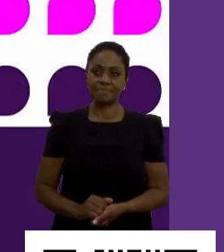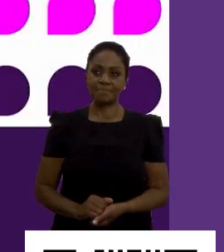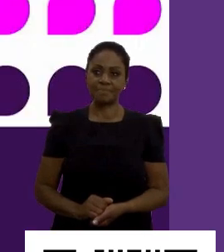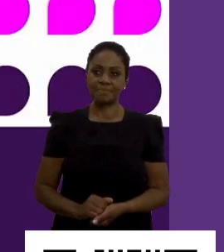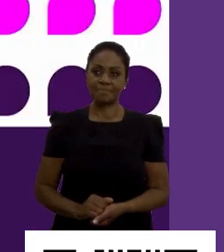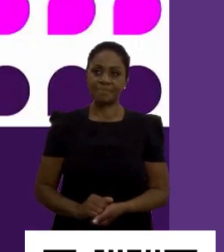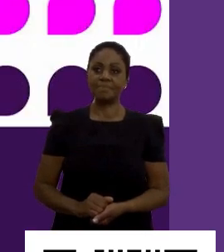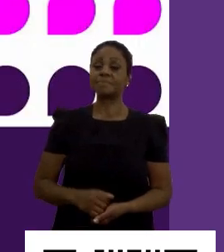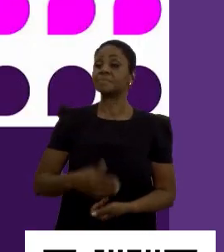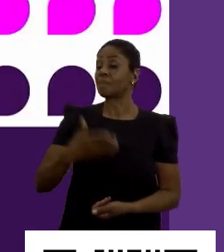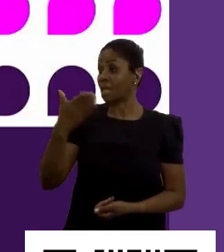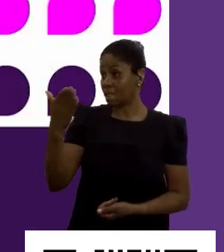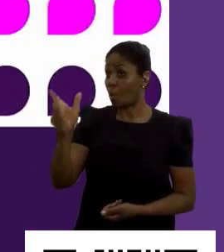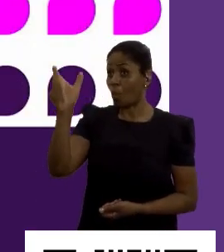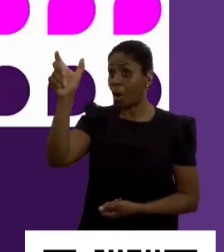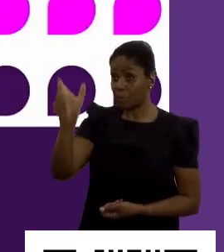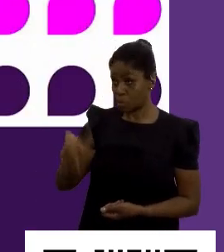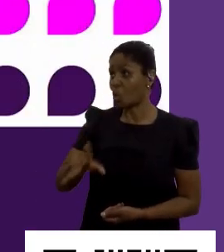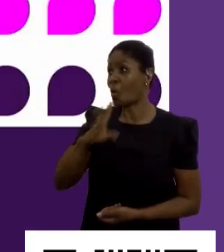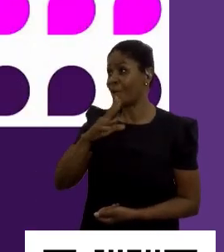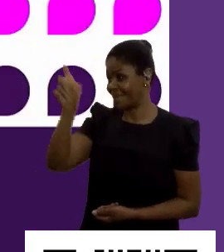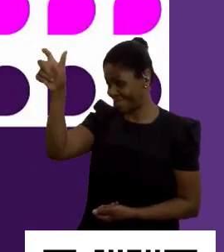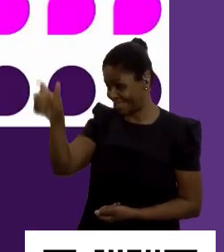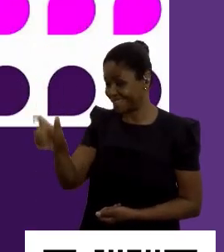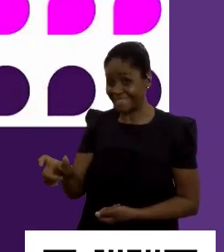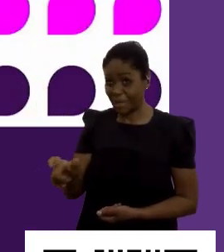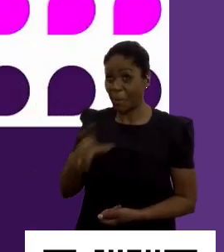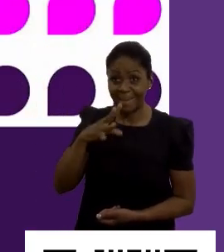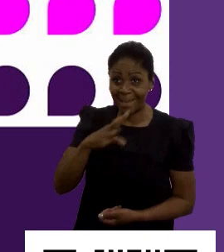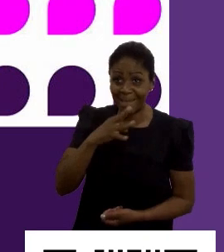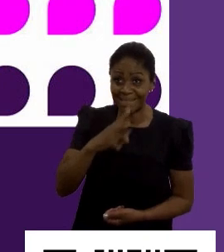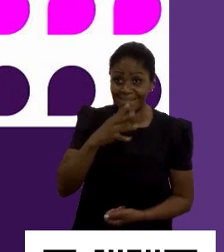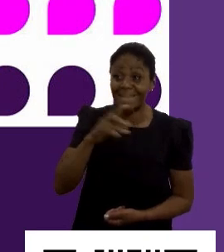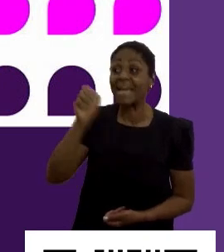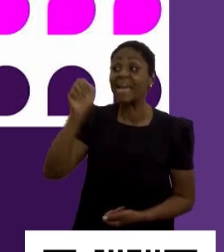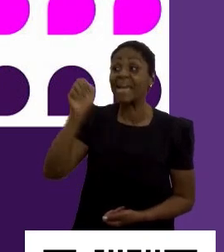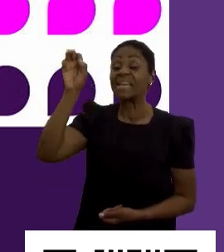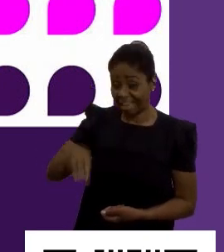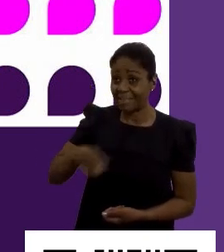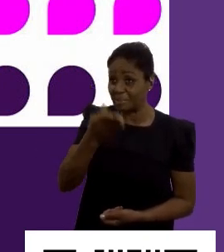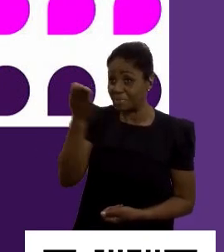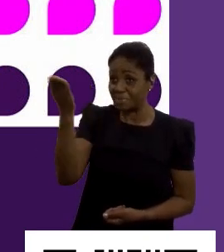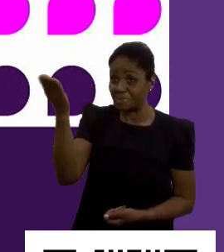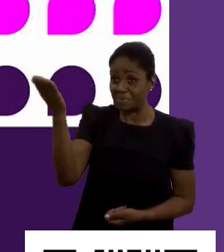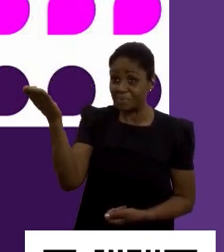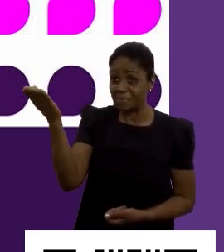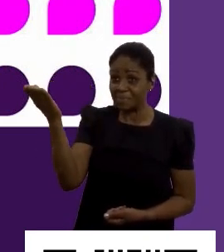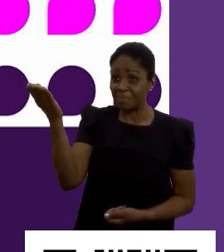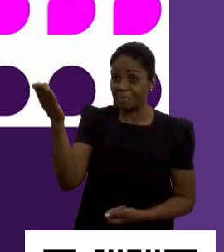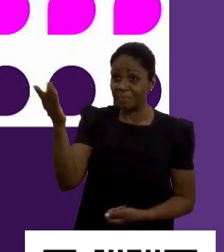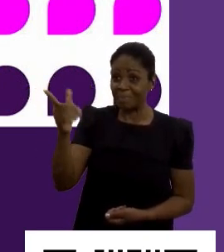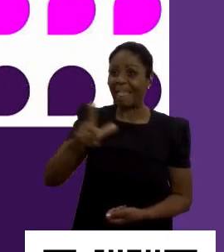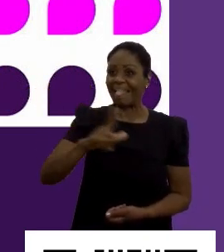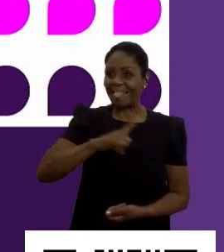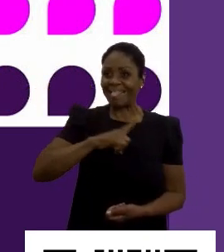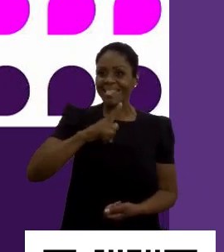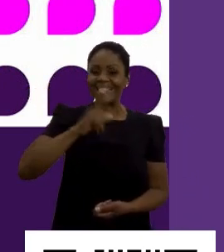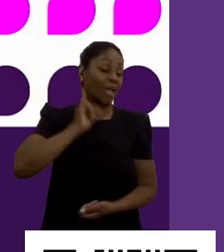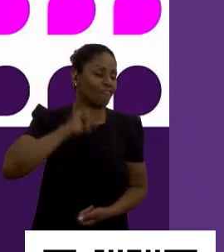Aí, quem conhece esse cidadão aí? Quem é? Tem algum flamenguista aí não, né?